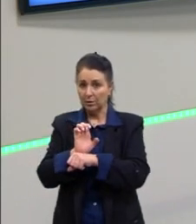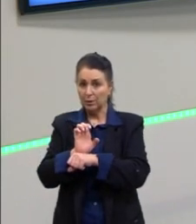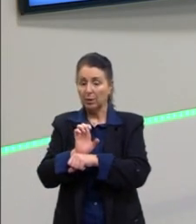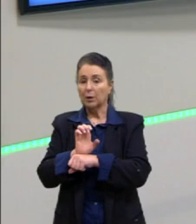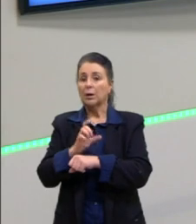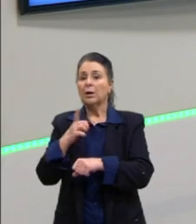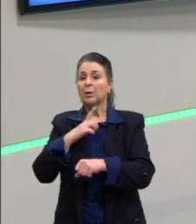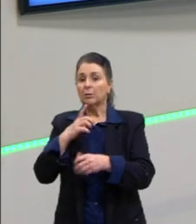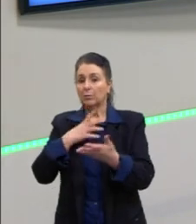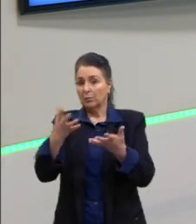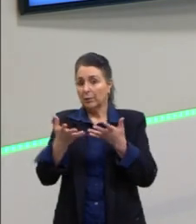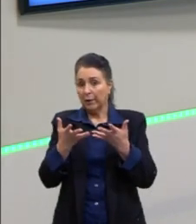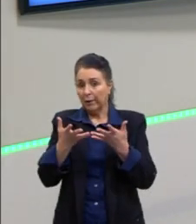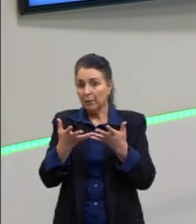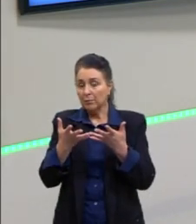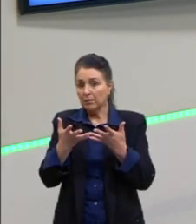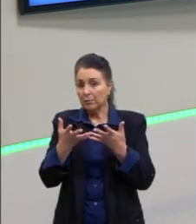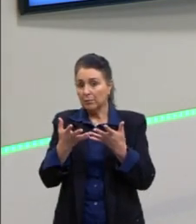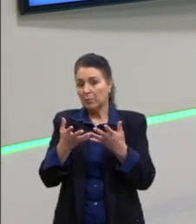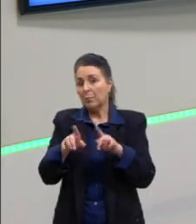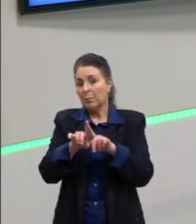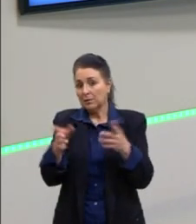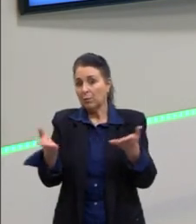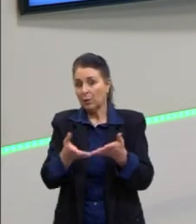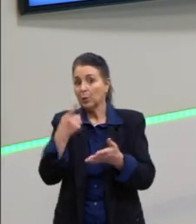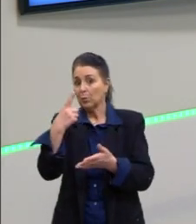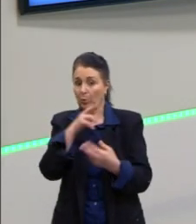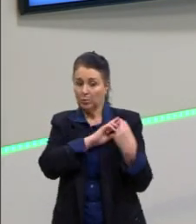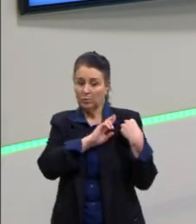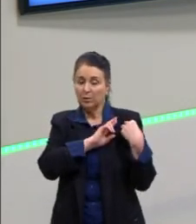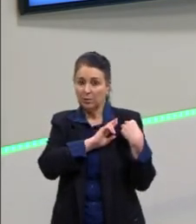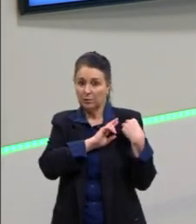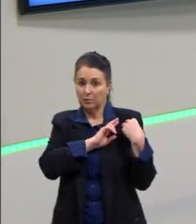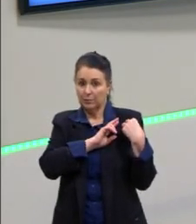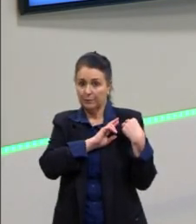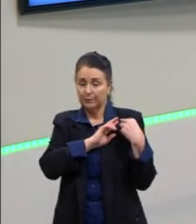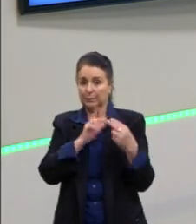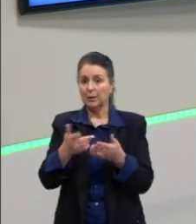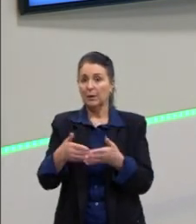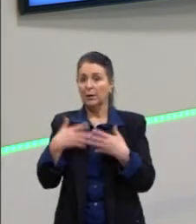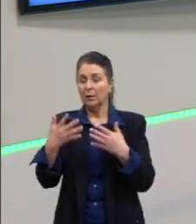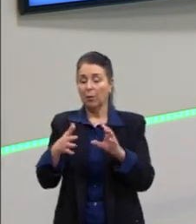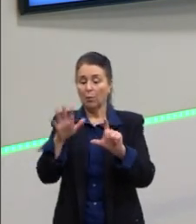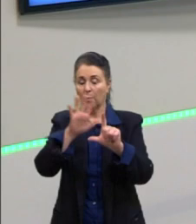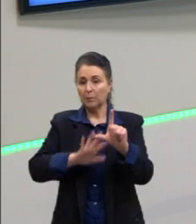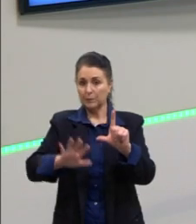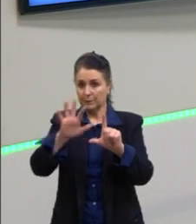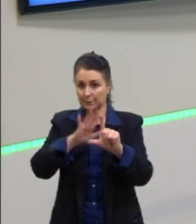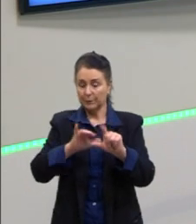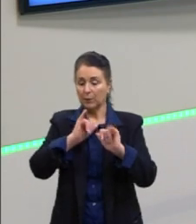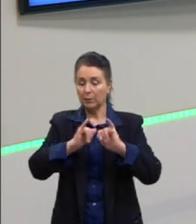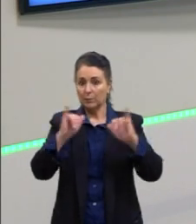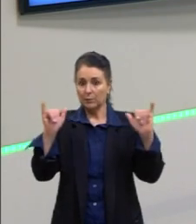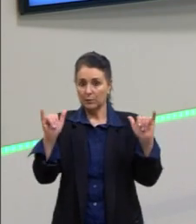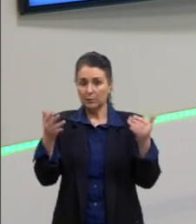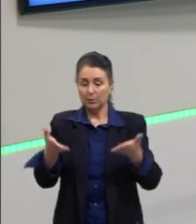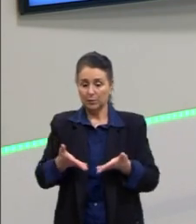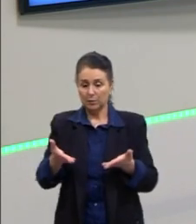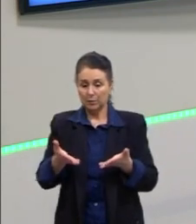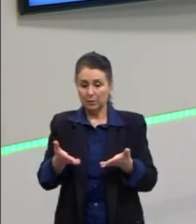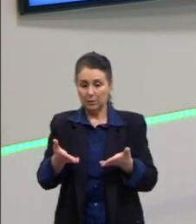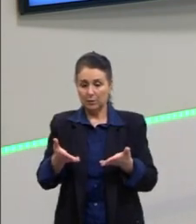vai, né, ter esse suporte. E aí eu trago uma notícia, nesse QR Code, uma notícia bem recente,